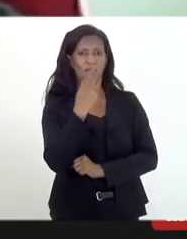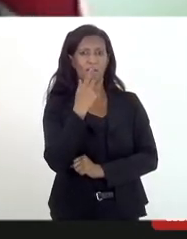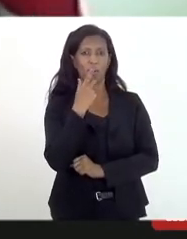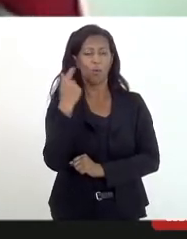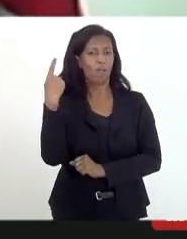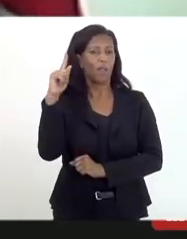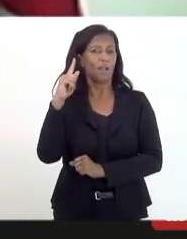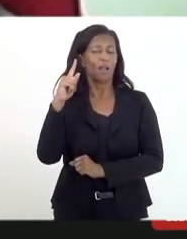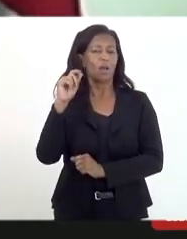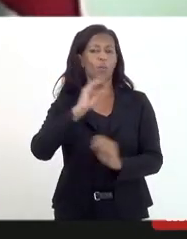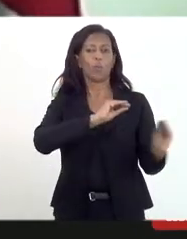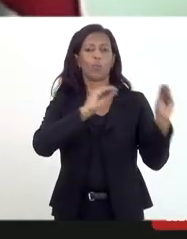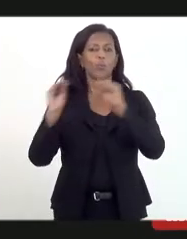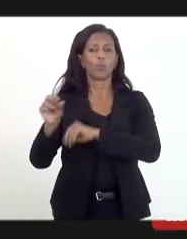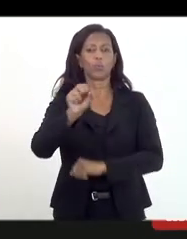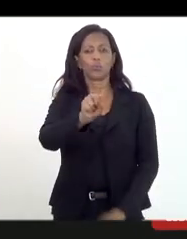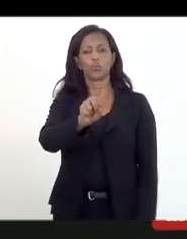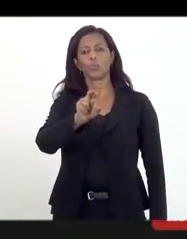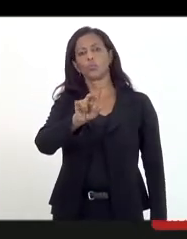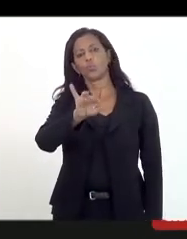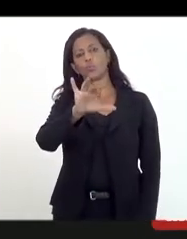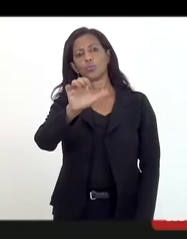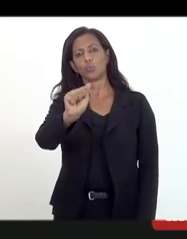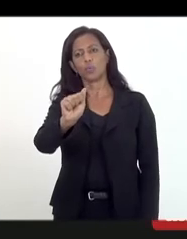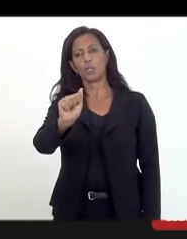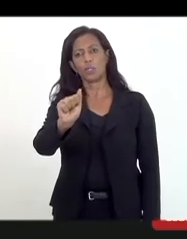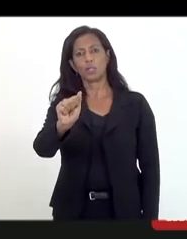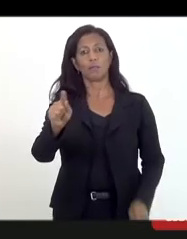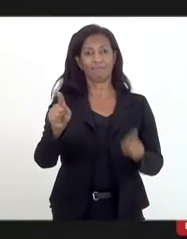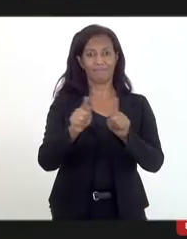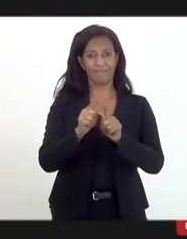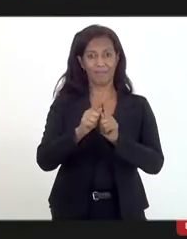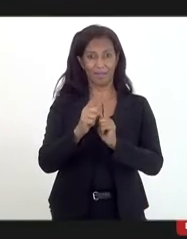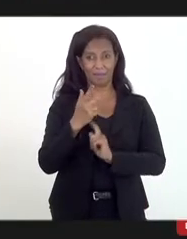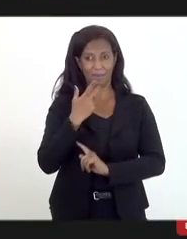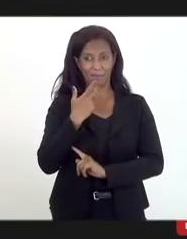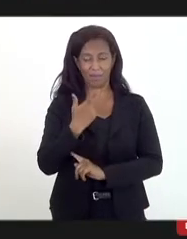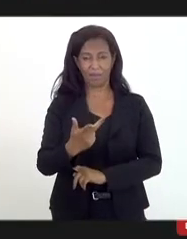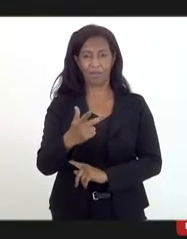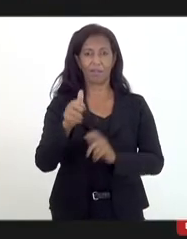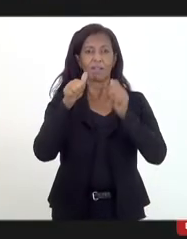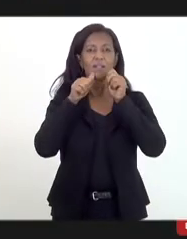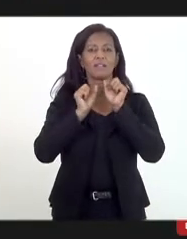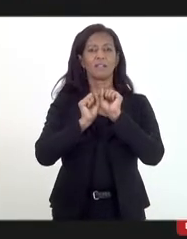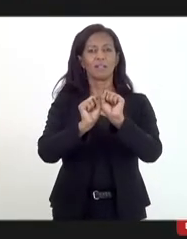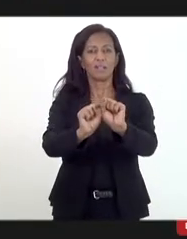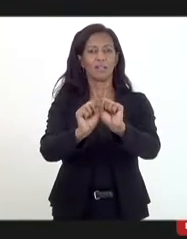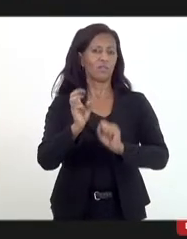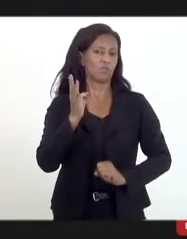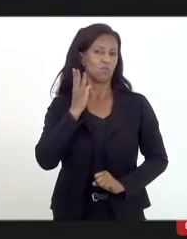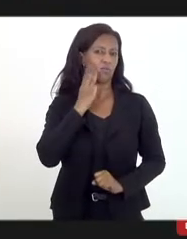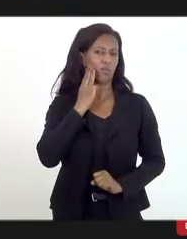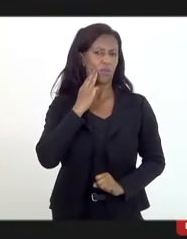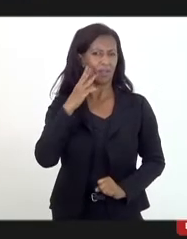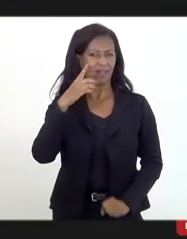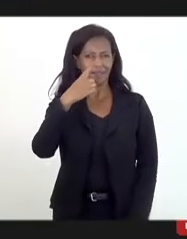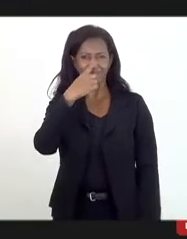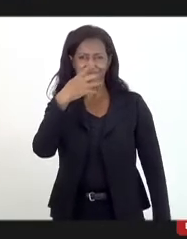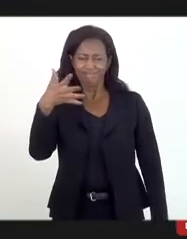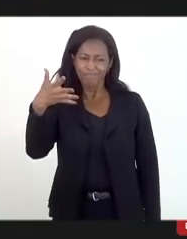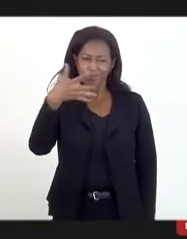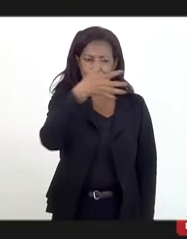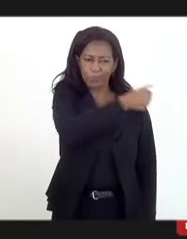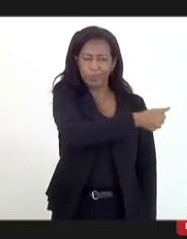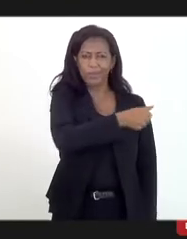e registrar também a presença da assessoria do deputado Valdeck Carneiro. Então, na verdade, a gente percebe o quanto esse tema